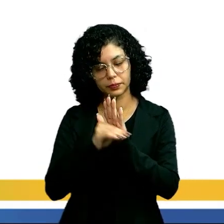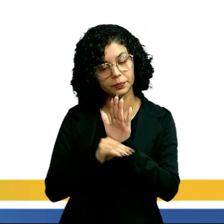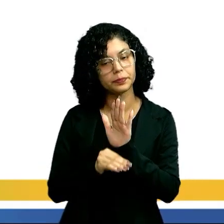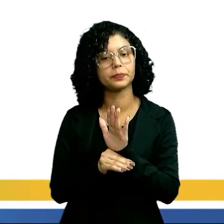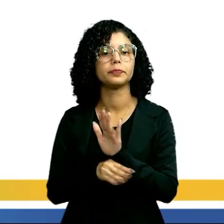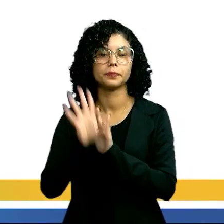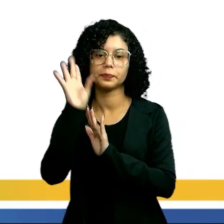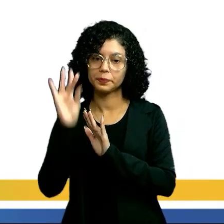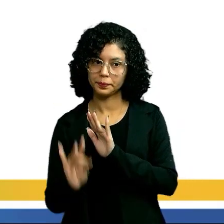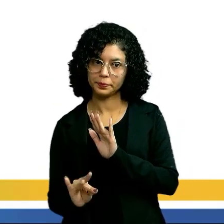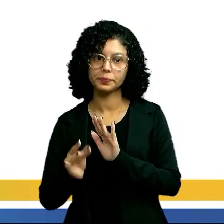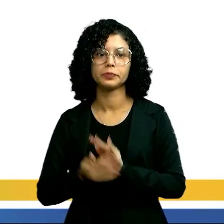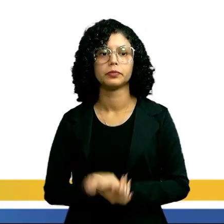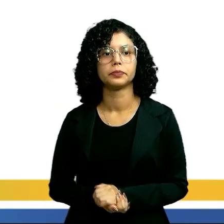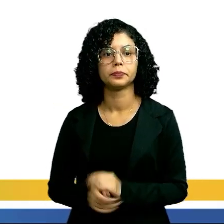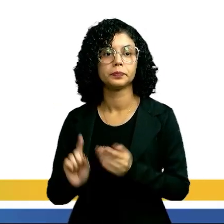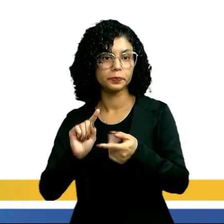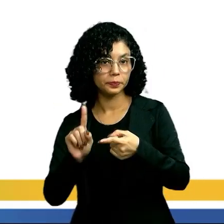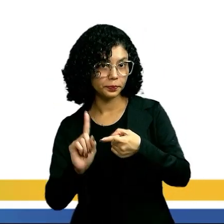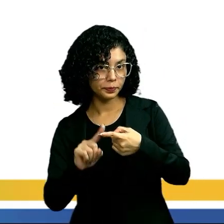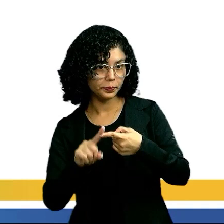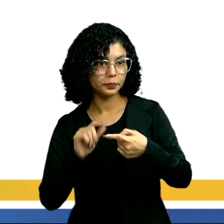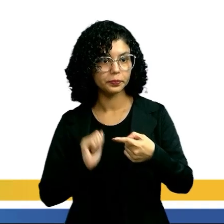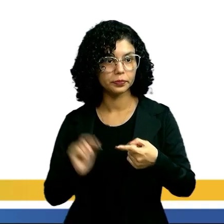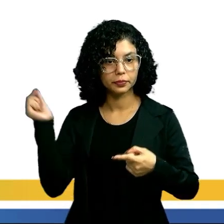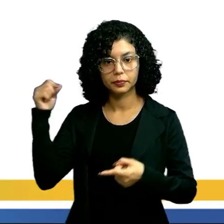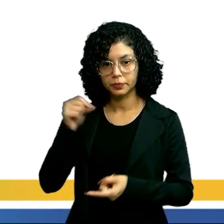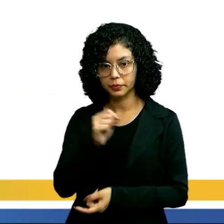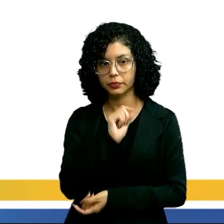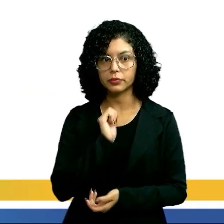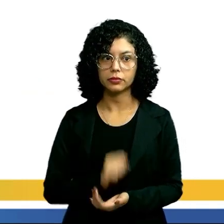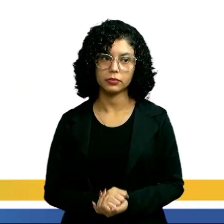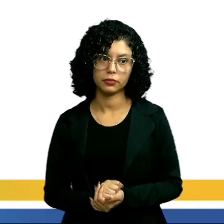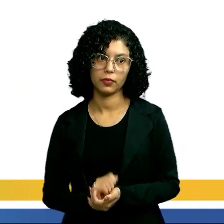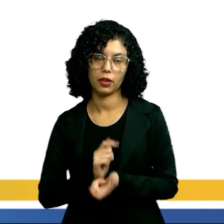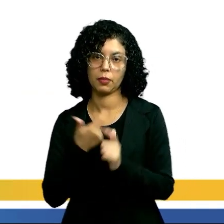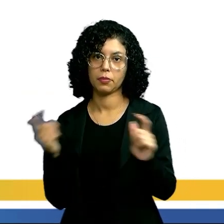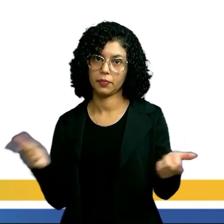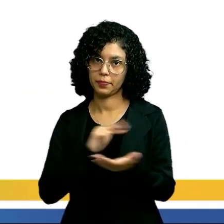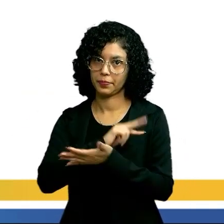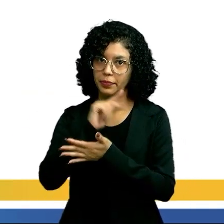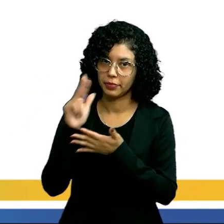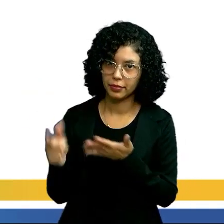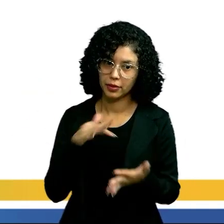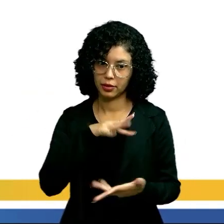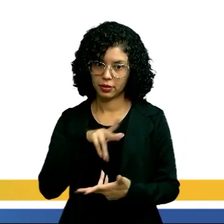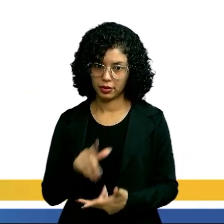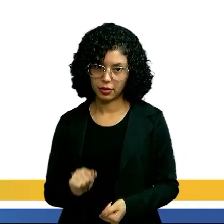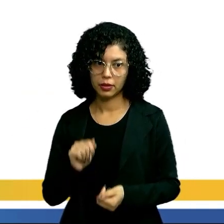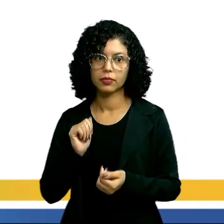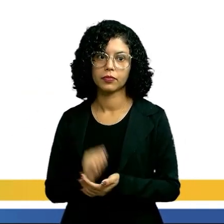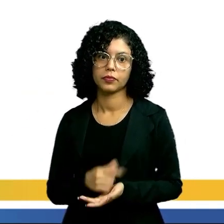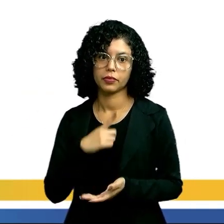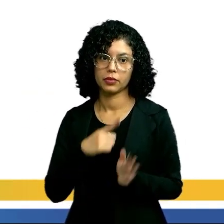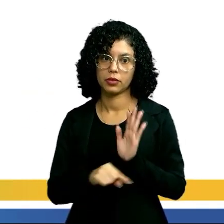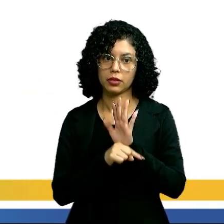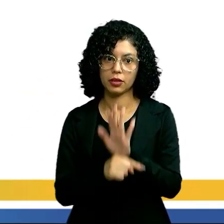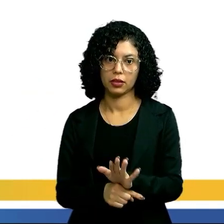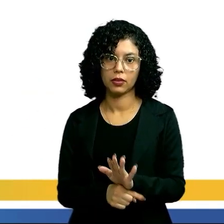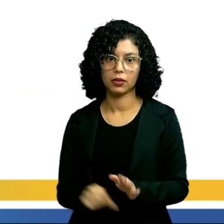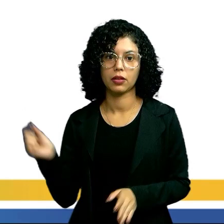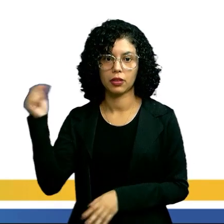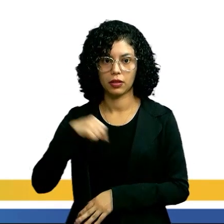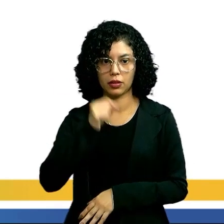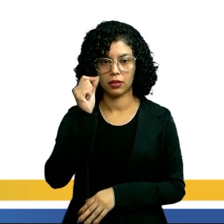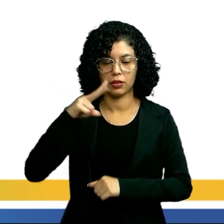cada classe. Primeiro, temos os insetos. É a classe mais diversificada do planeta. Seus representantes são quem?